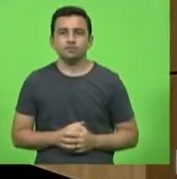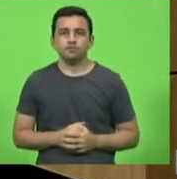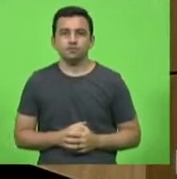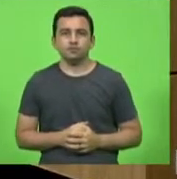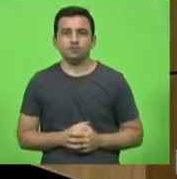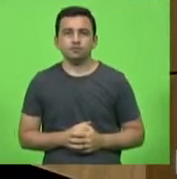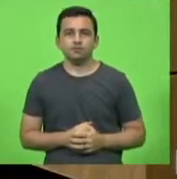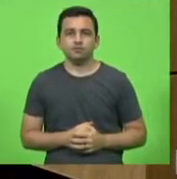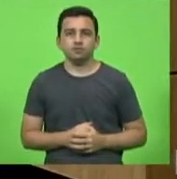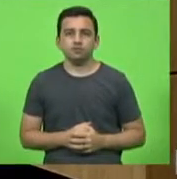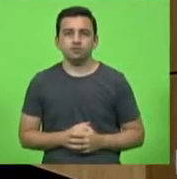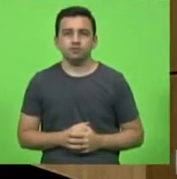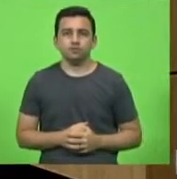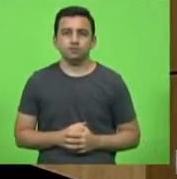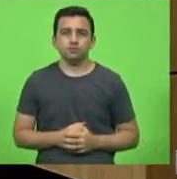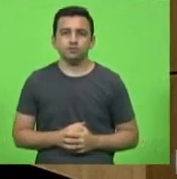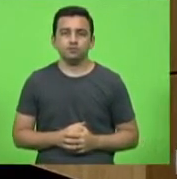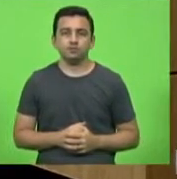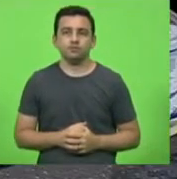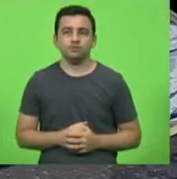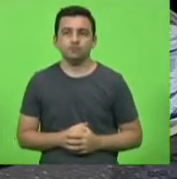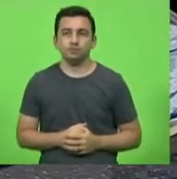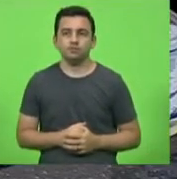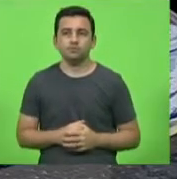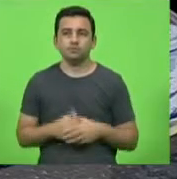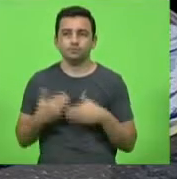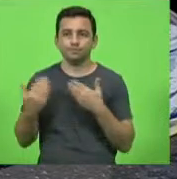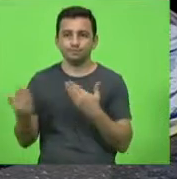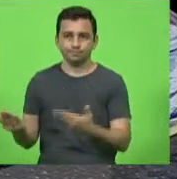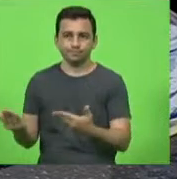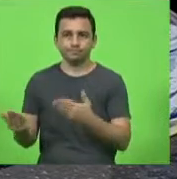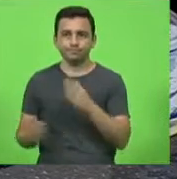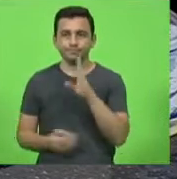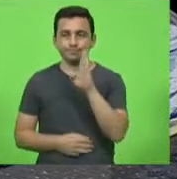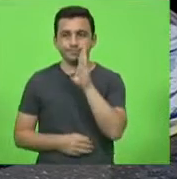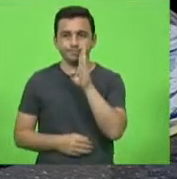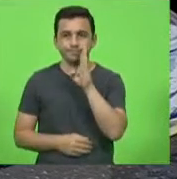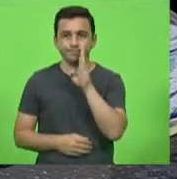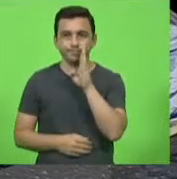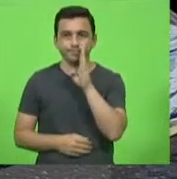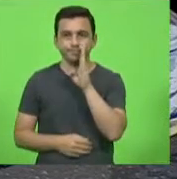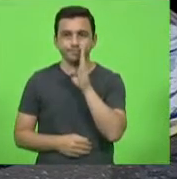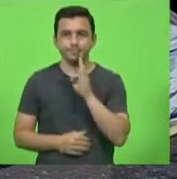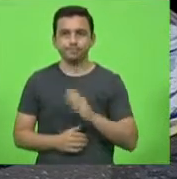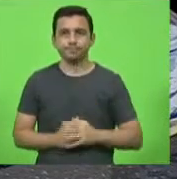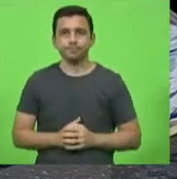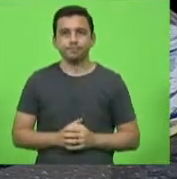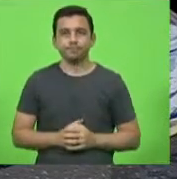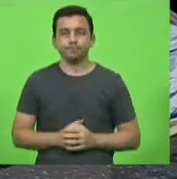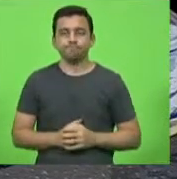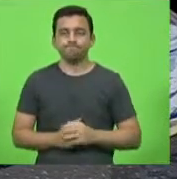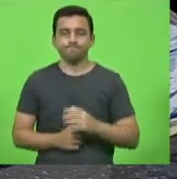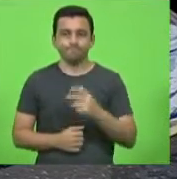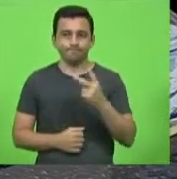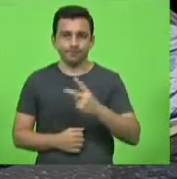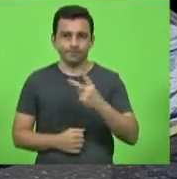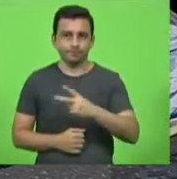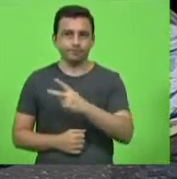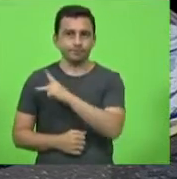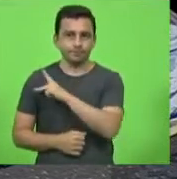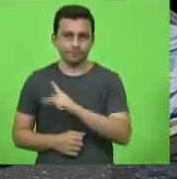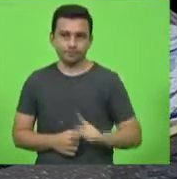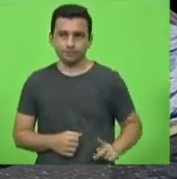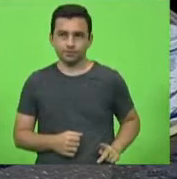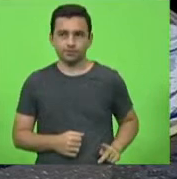Caro deputado Bernanda nosso vice-presidente primeiro vice-presidente da